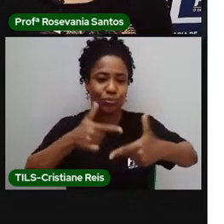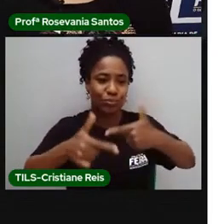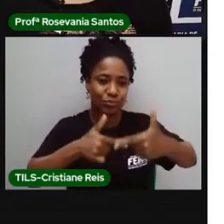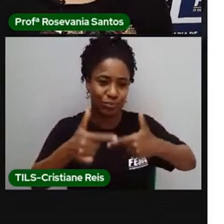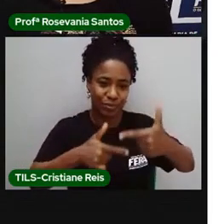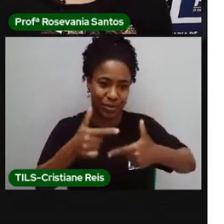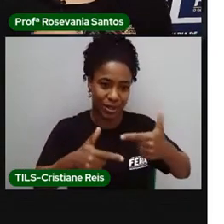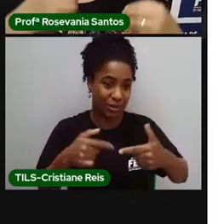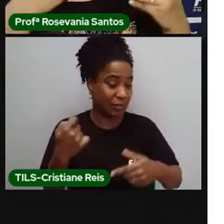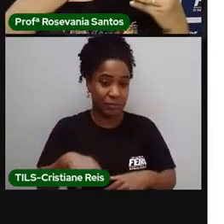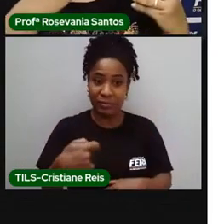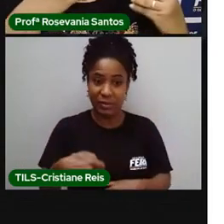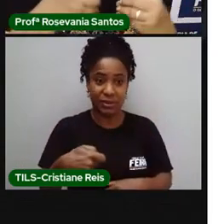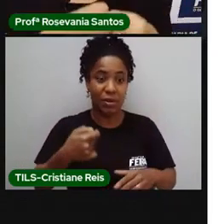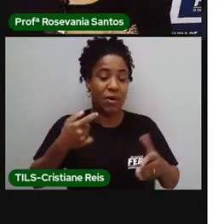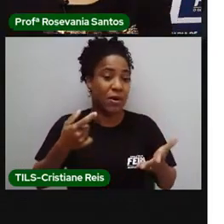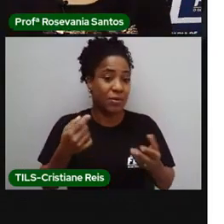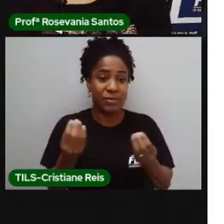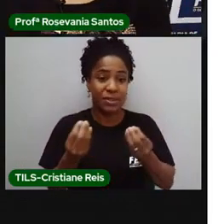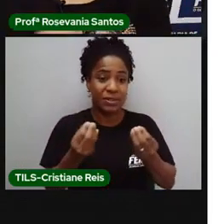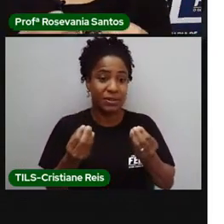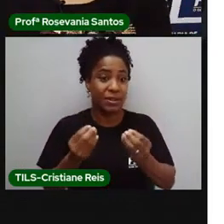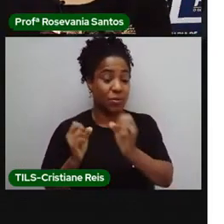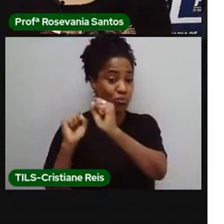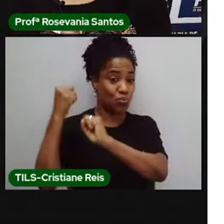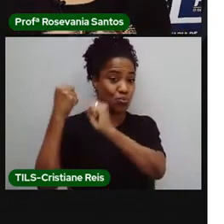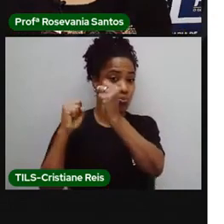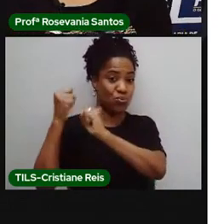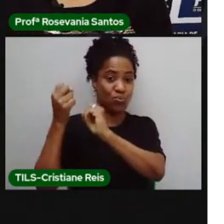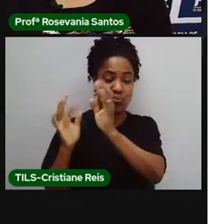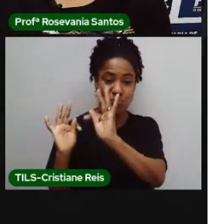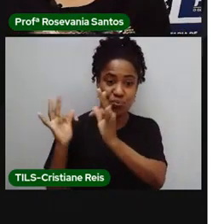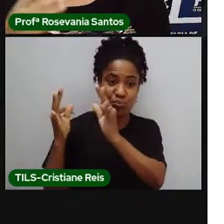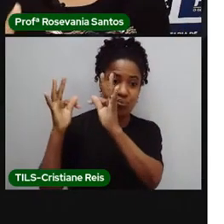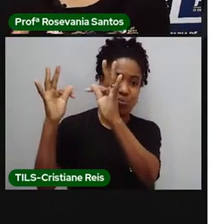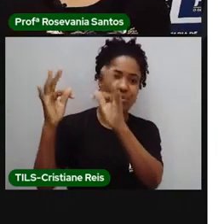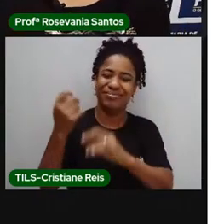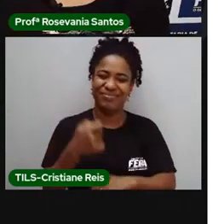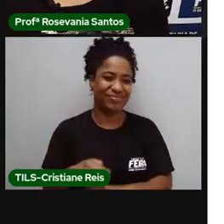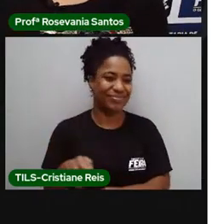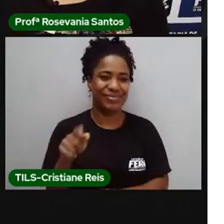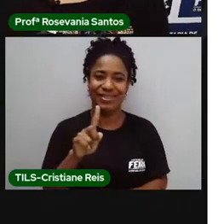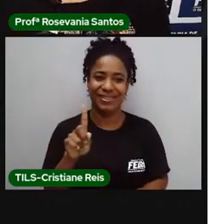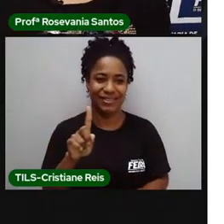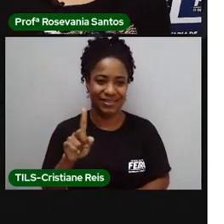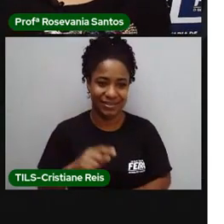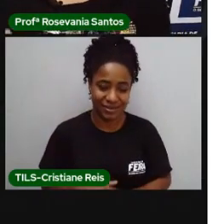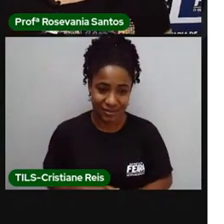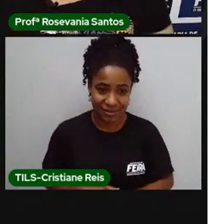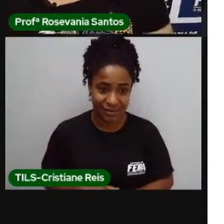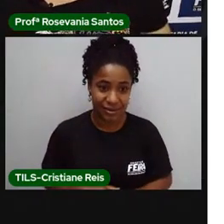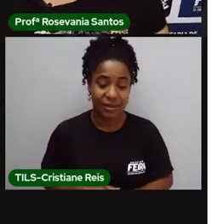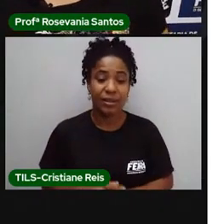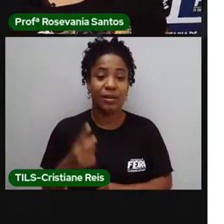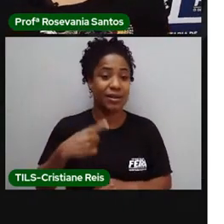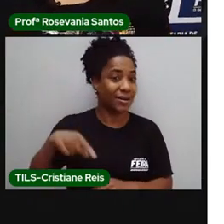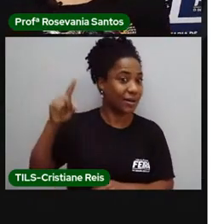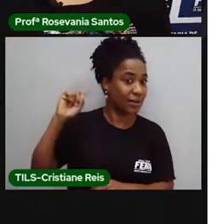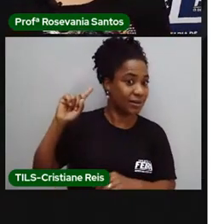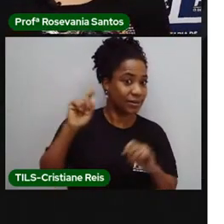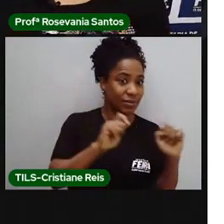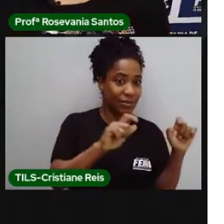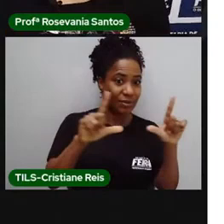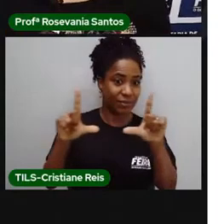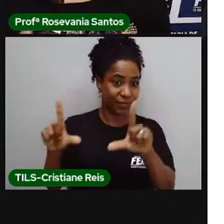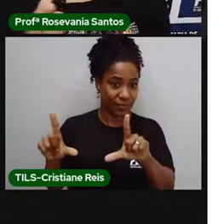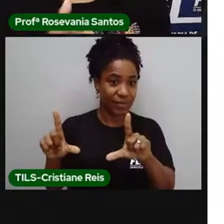conhecimento aplicado aí, através de máquinas e tudo. A gente está observando, na outra imagem, né? A